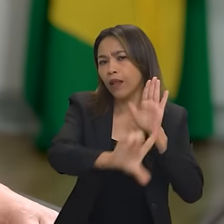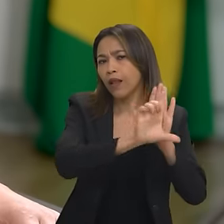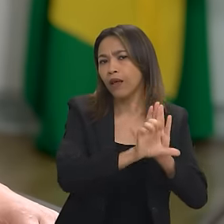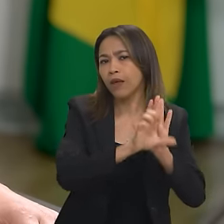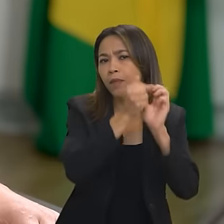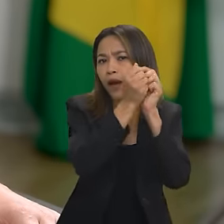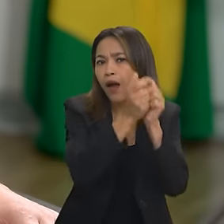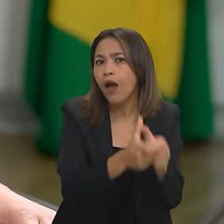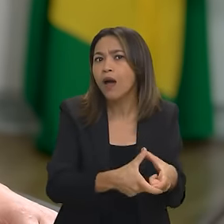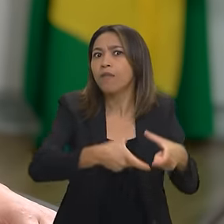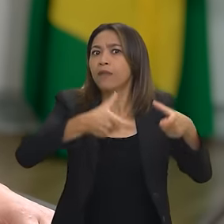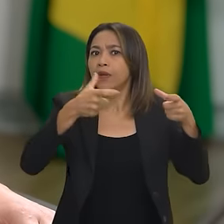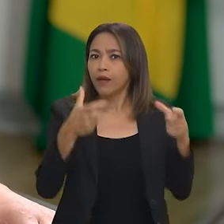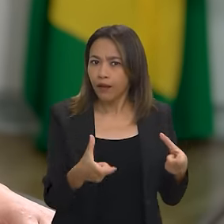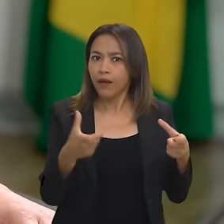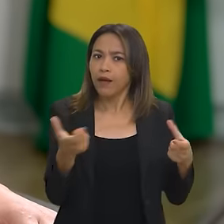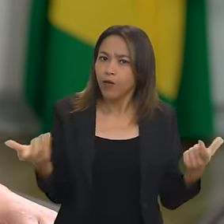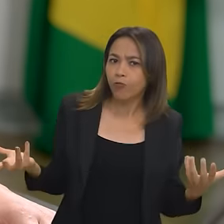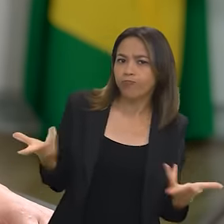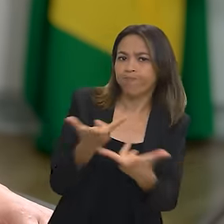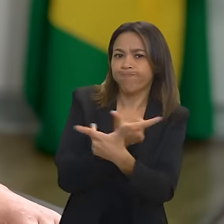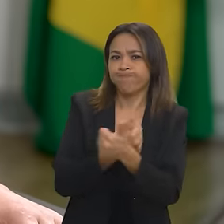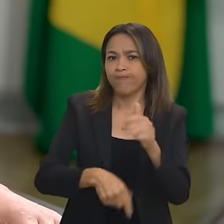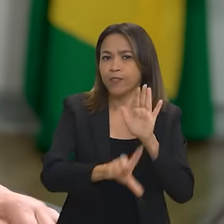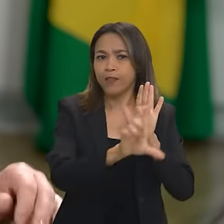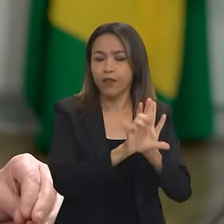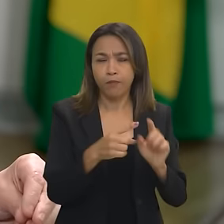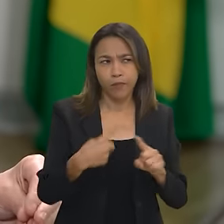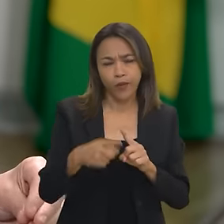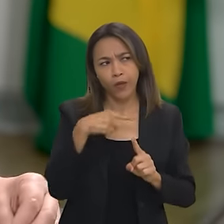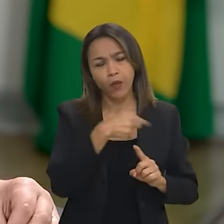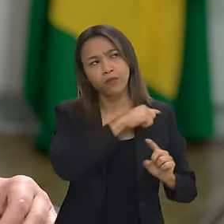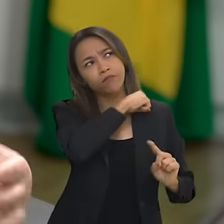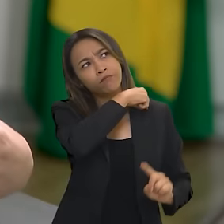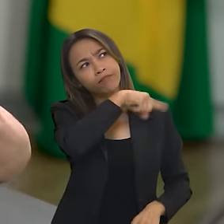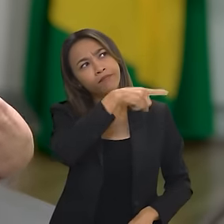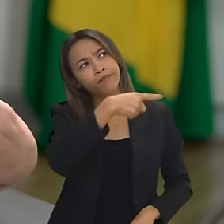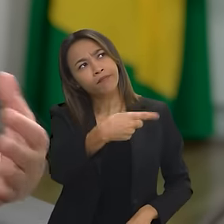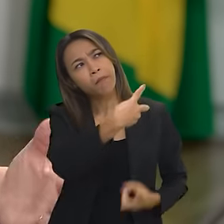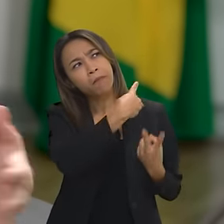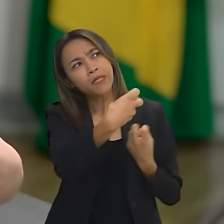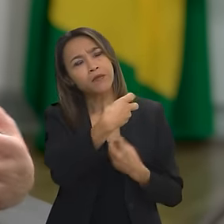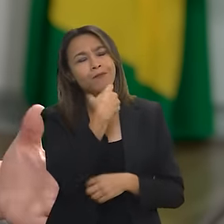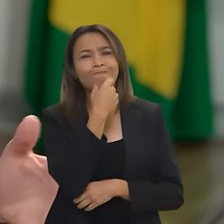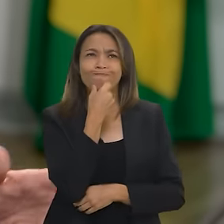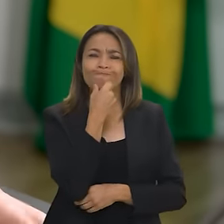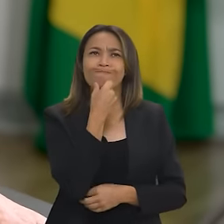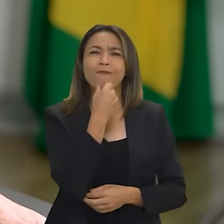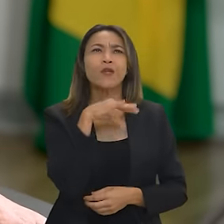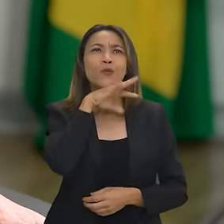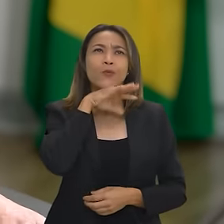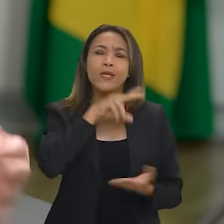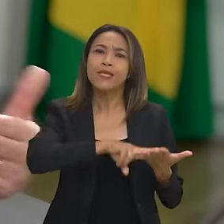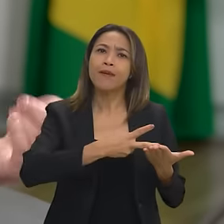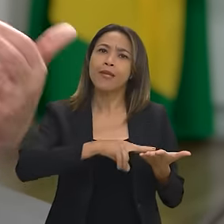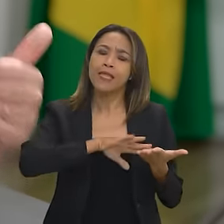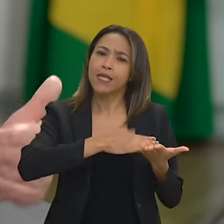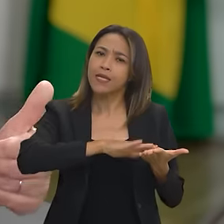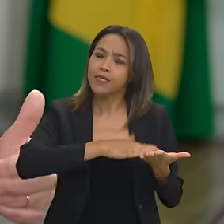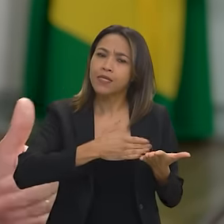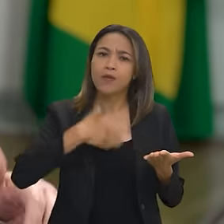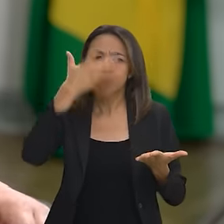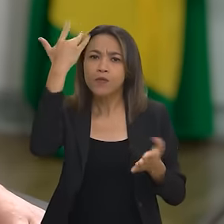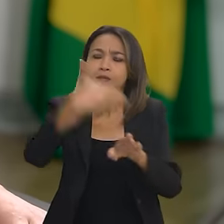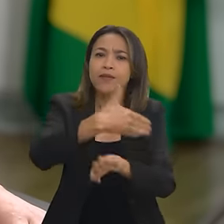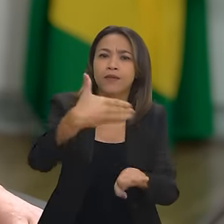ampliar justamente a eficácia dessas leis. Porque, na verdade, a gente percebeu que existia maneiras de interpretar a lei muito ruins para as pessoas que